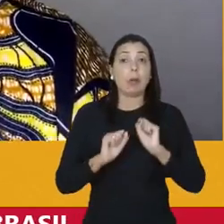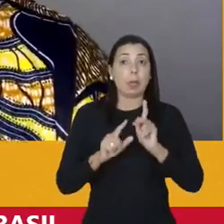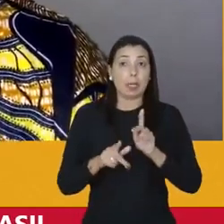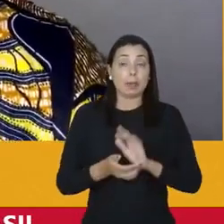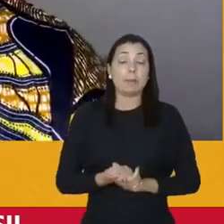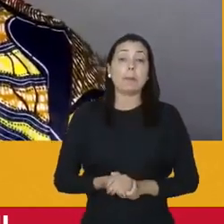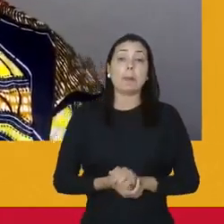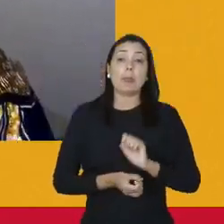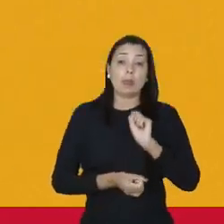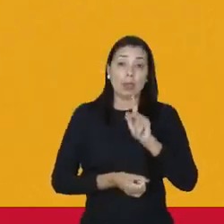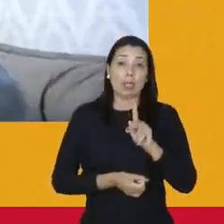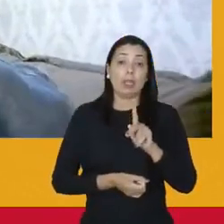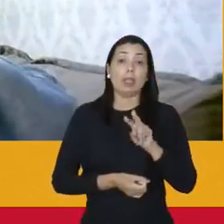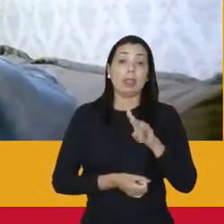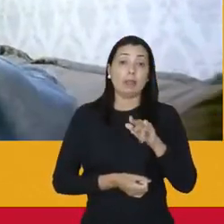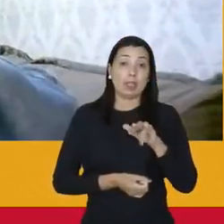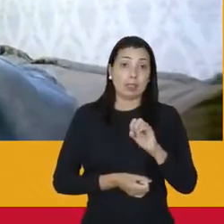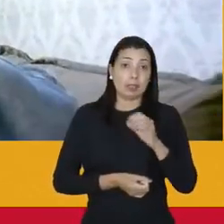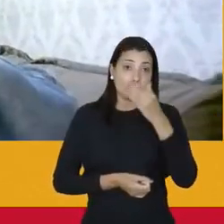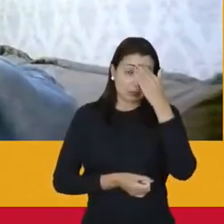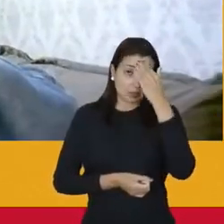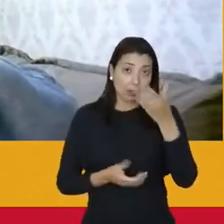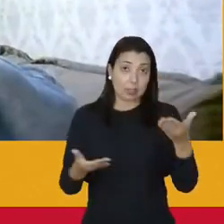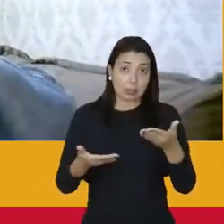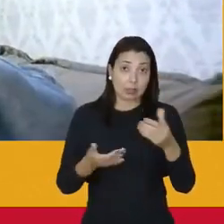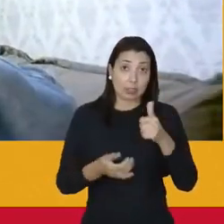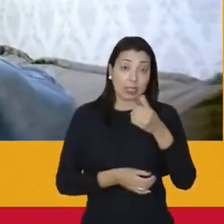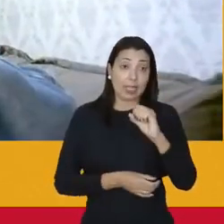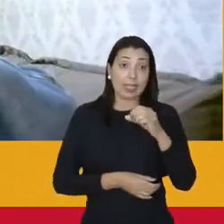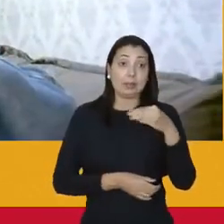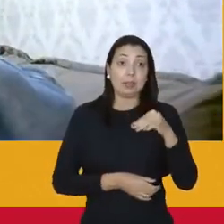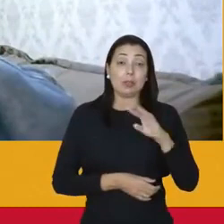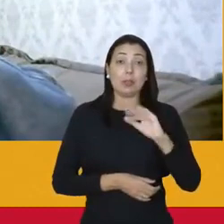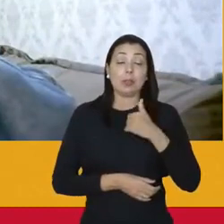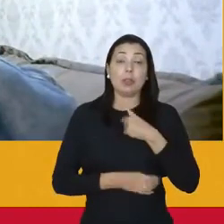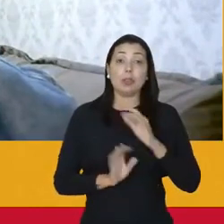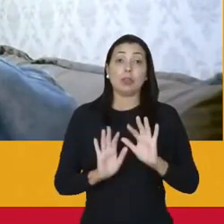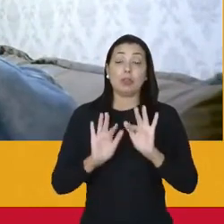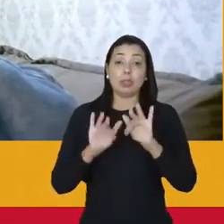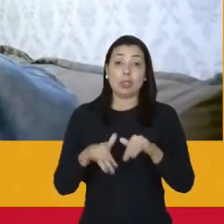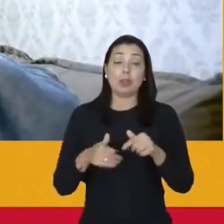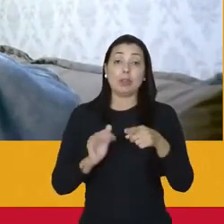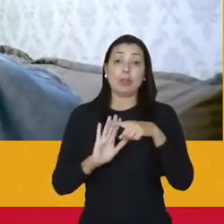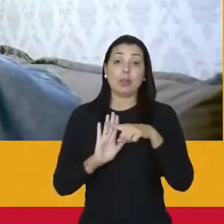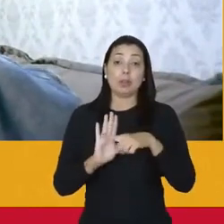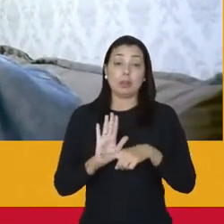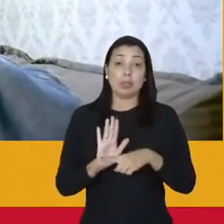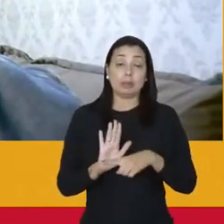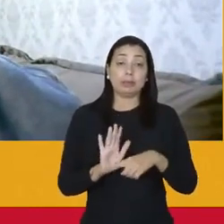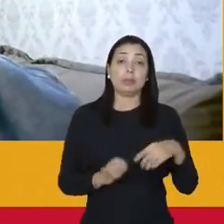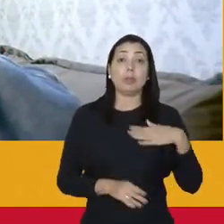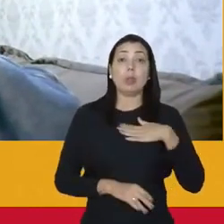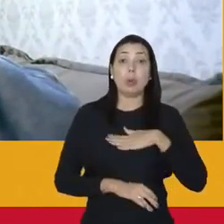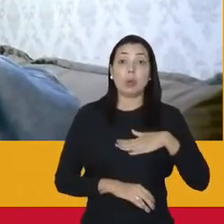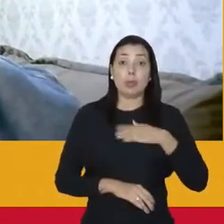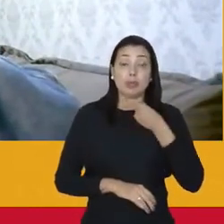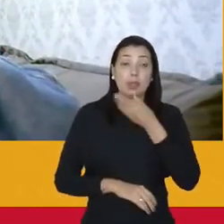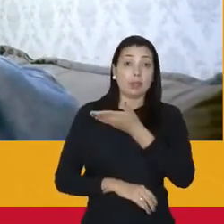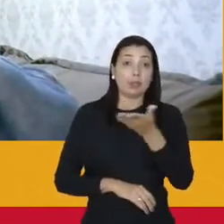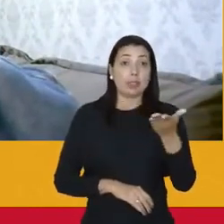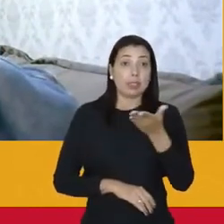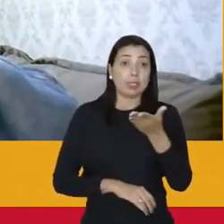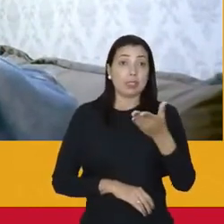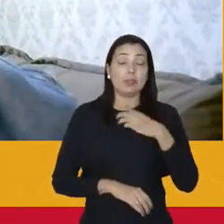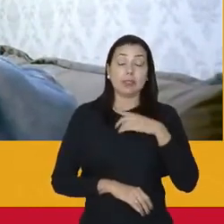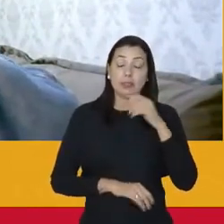Muito bem, Vinícius muito obrigado nós estamos agora a dez minutos no final do nosso programa eu quero dizer a vocês